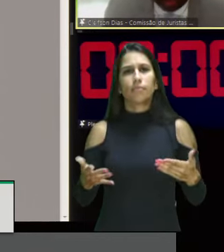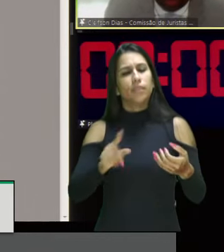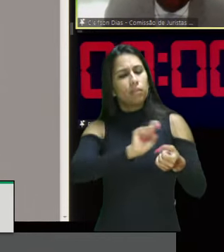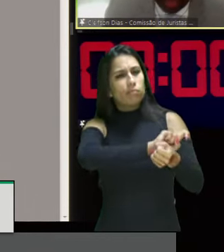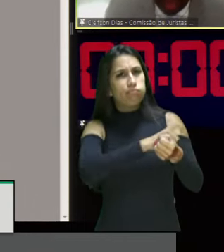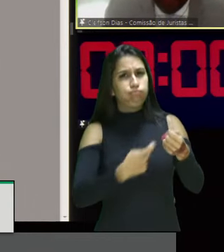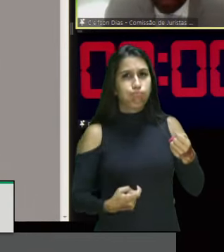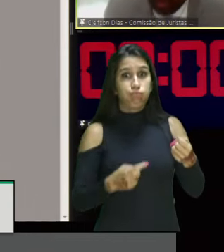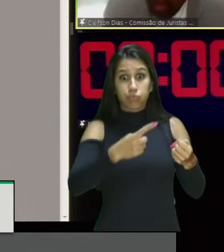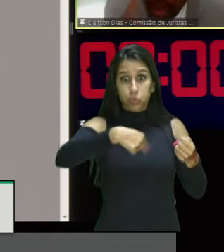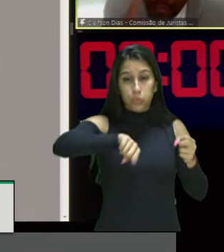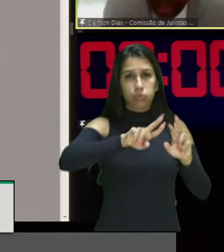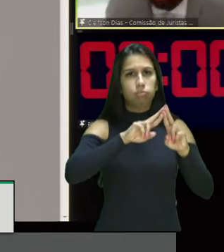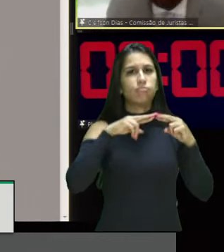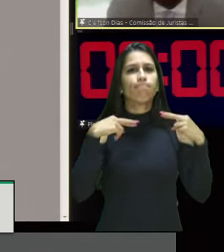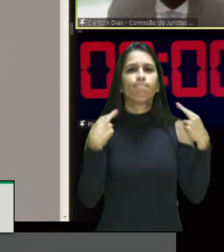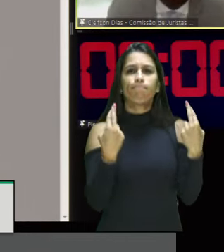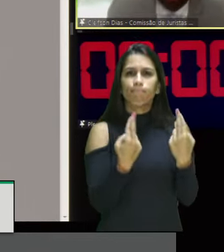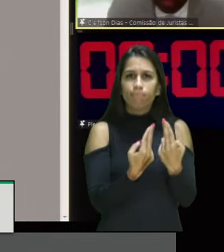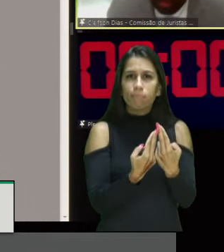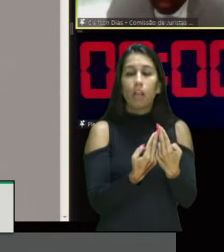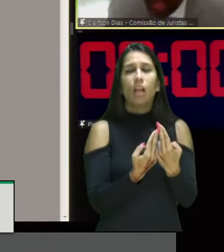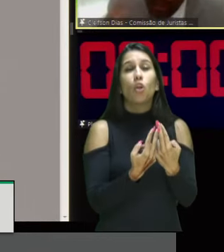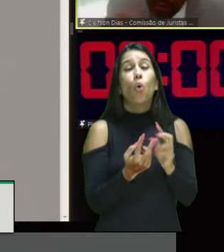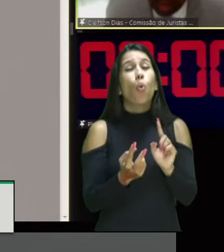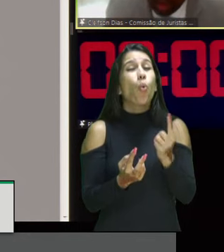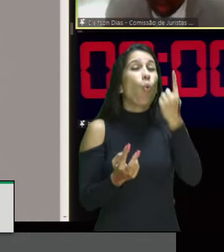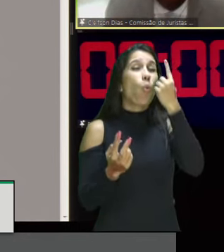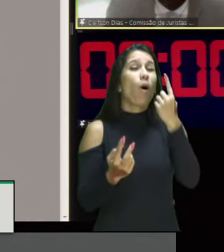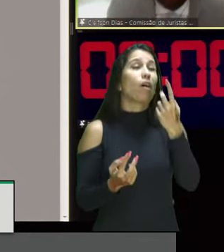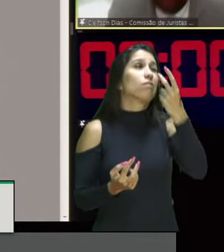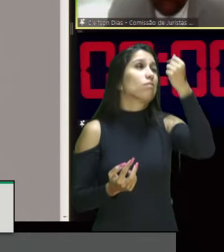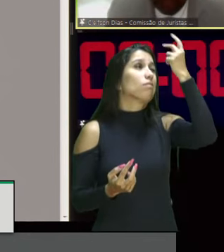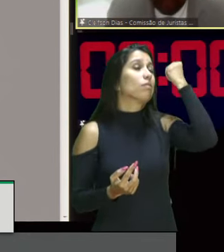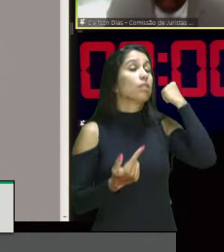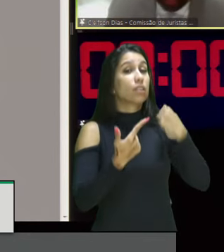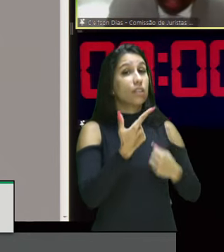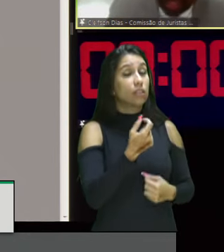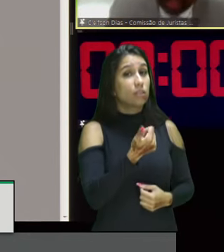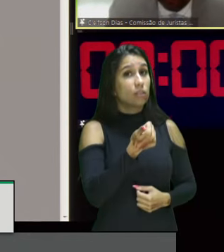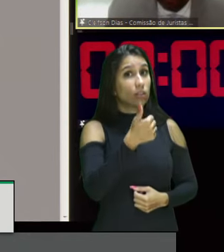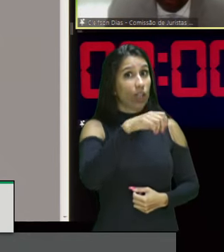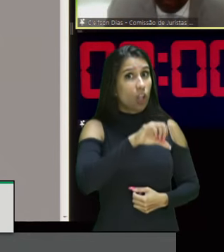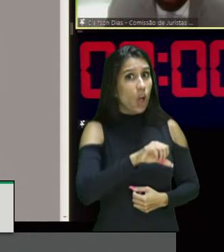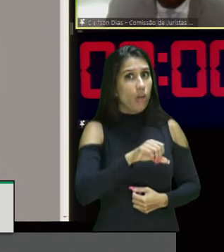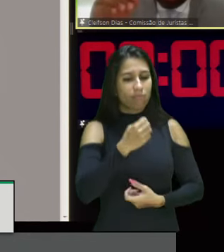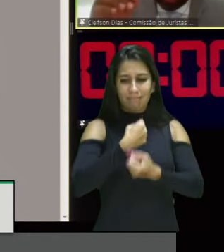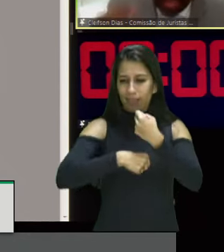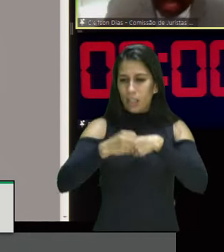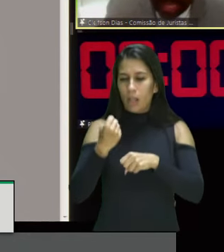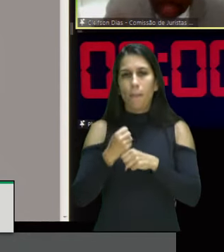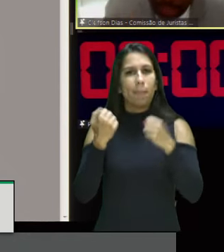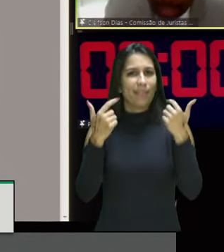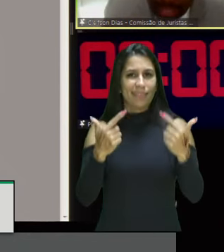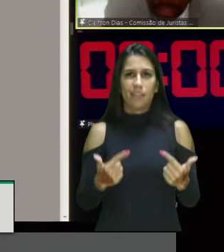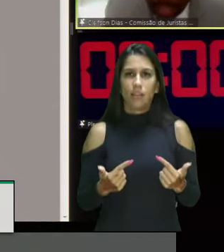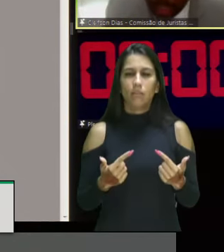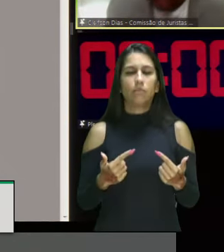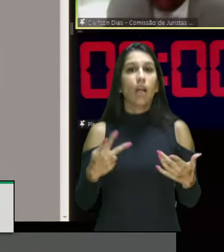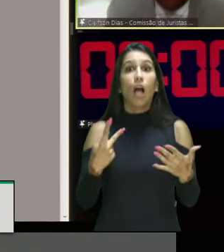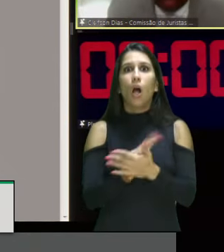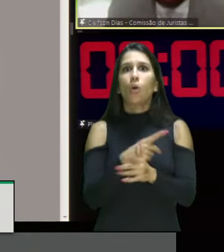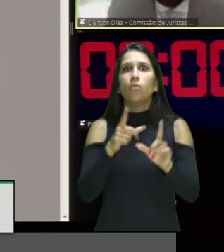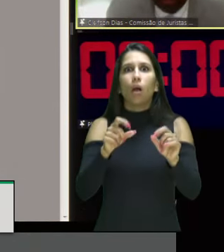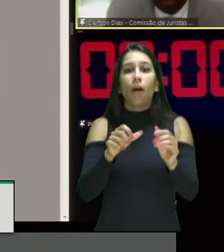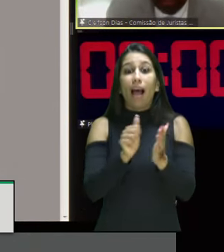reuniu-se apenas uma vez no ano de 2019, e não funcionou no ano de 2020, indicando uma desativação da